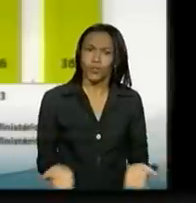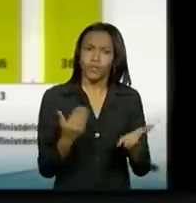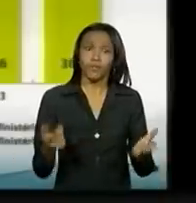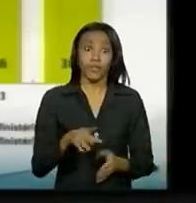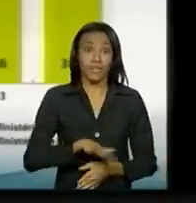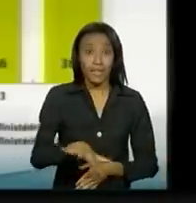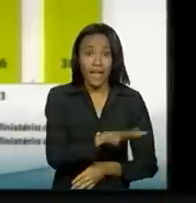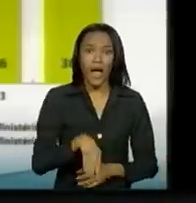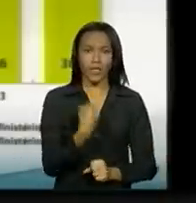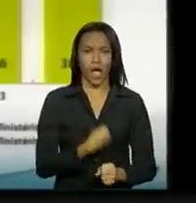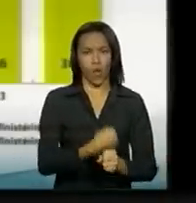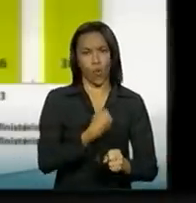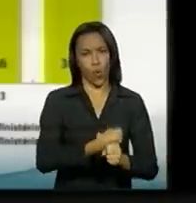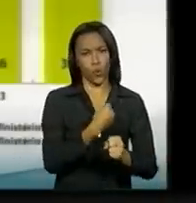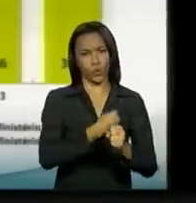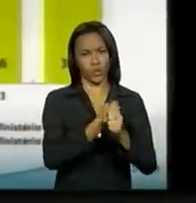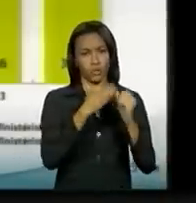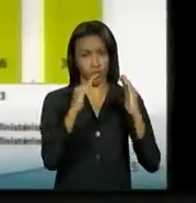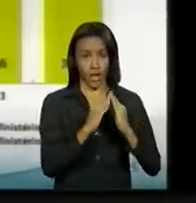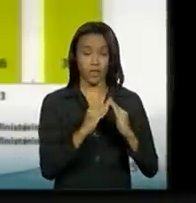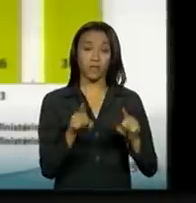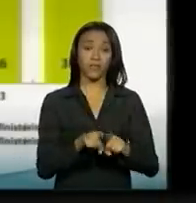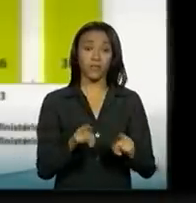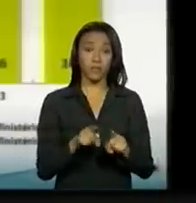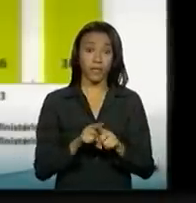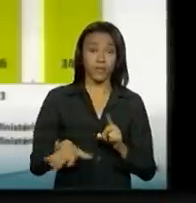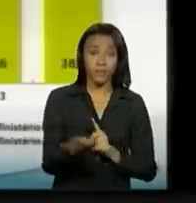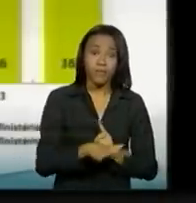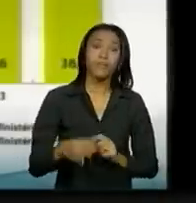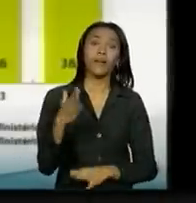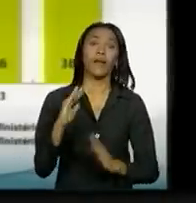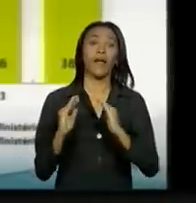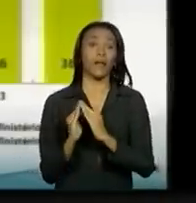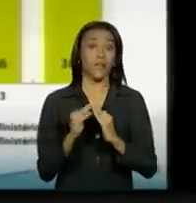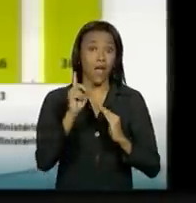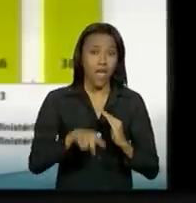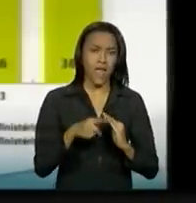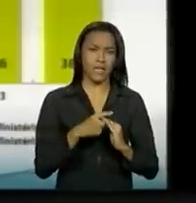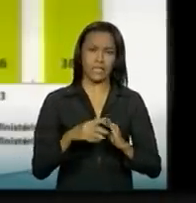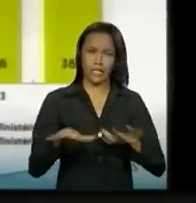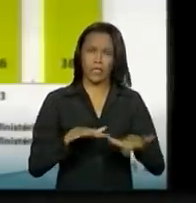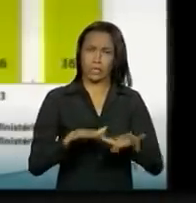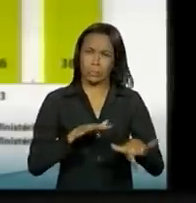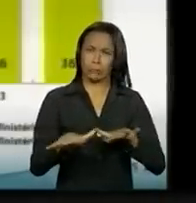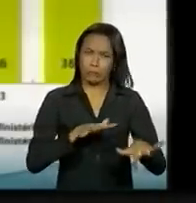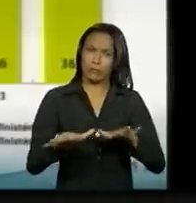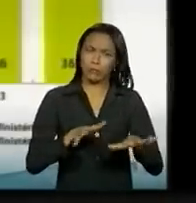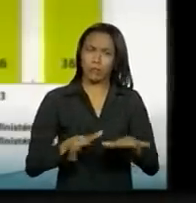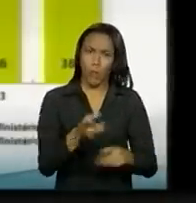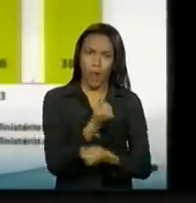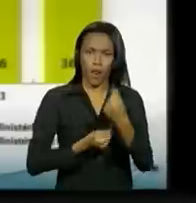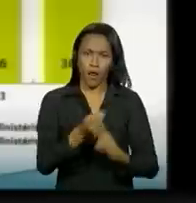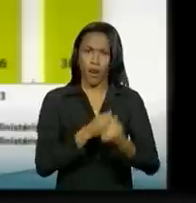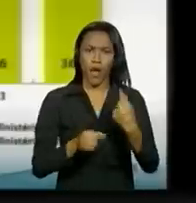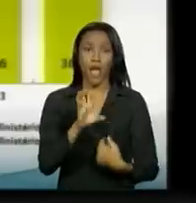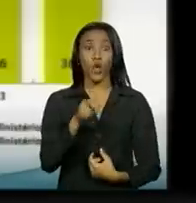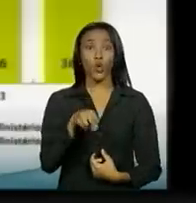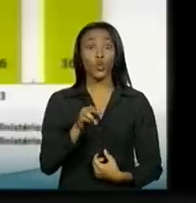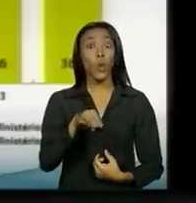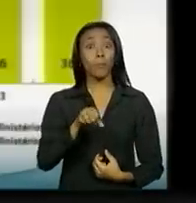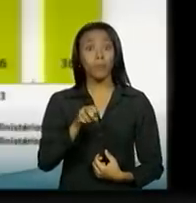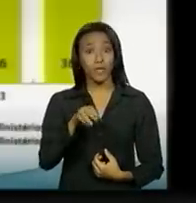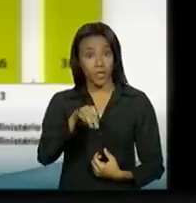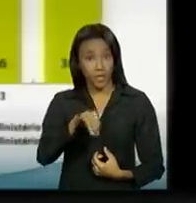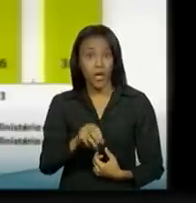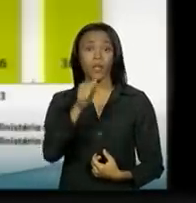construção e setor habitacional. É um dos polos dinâmicos da economia brasileira hoje e ela